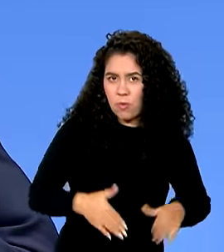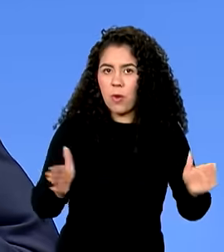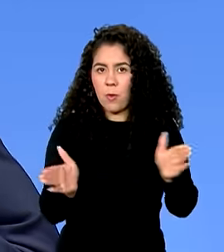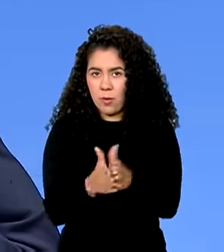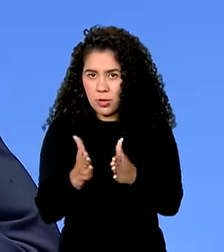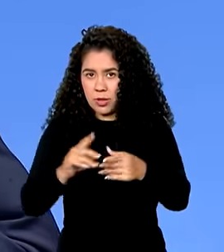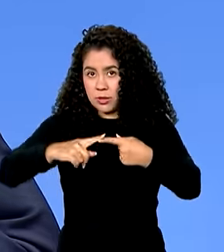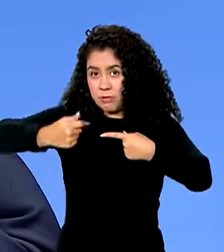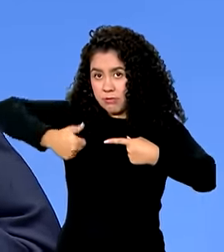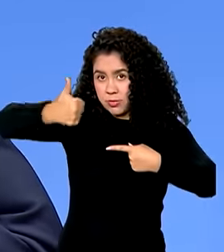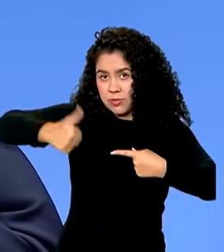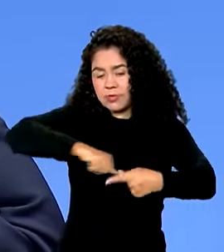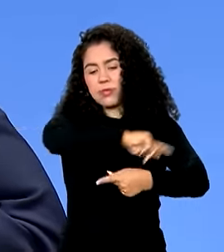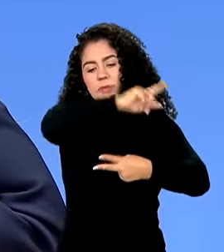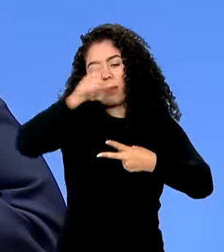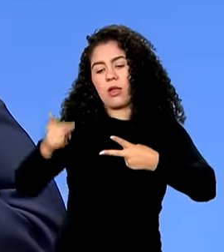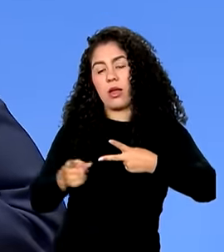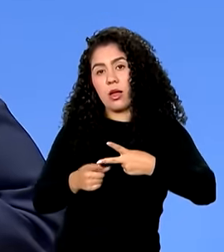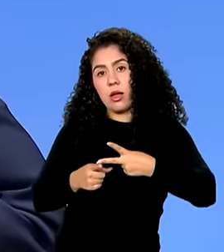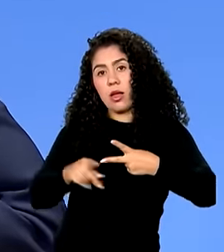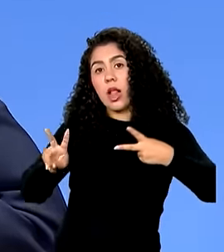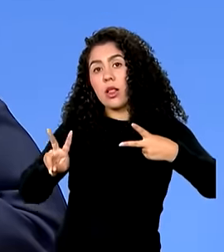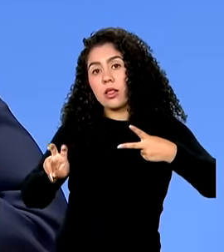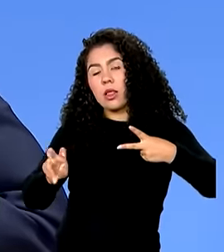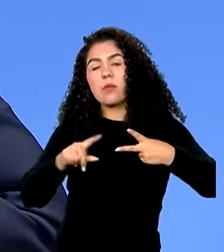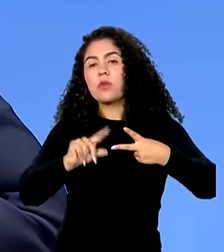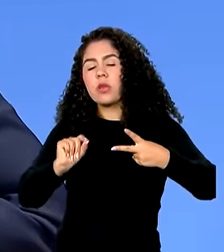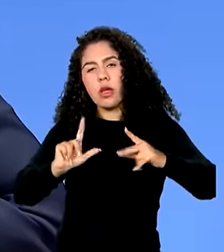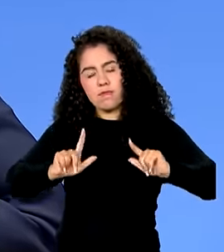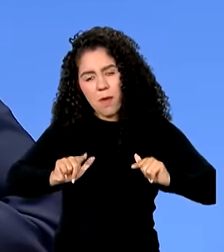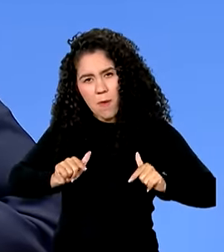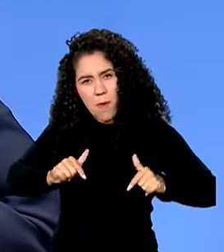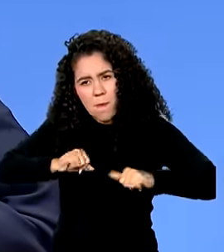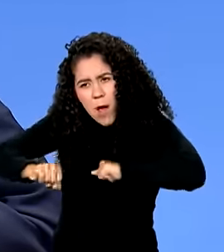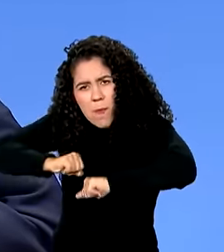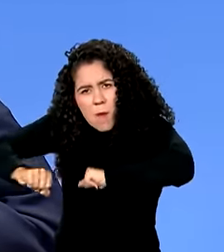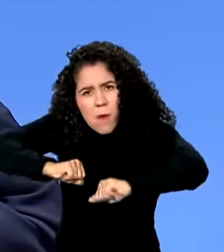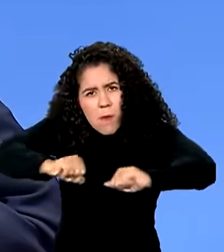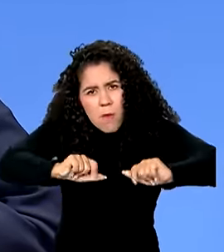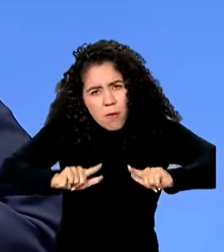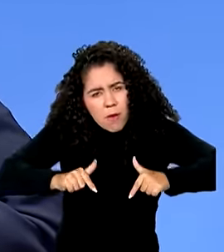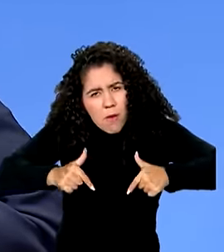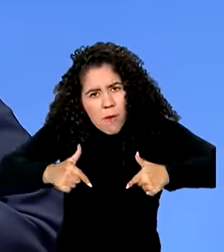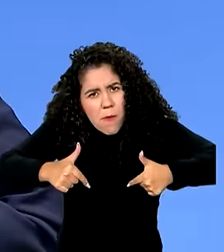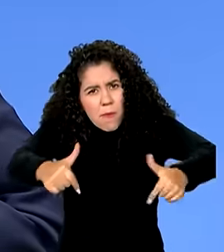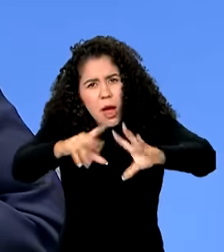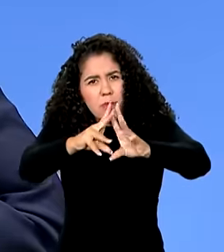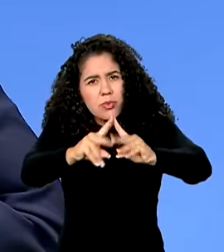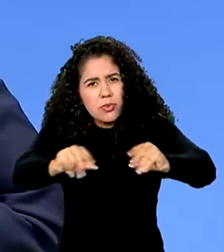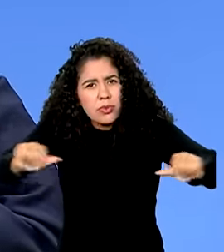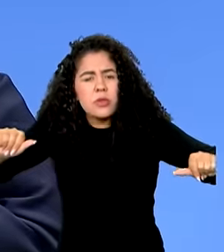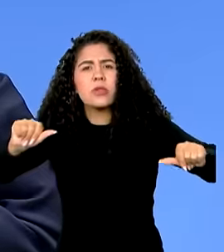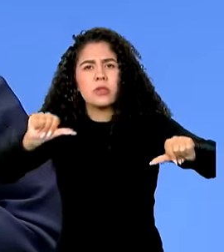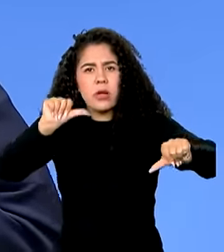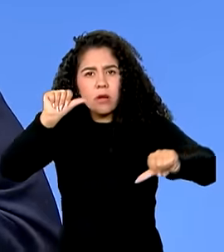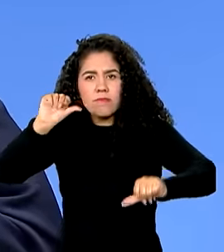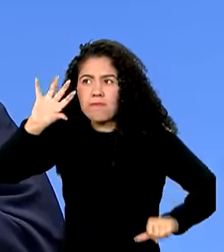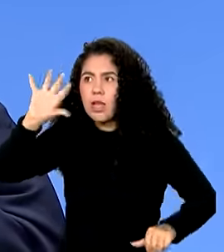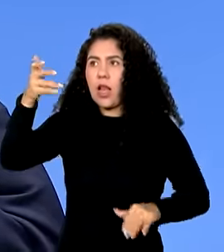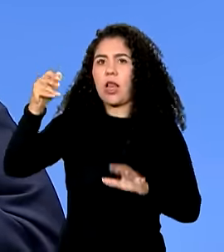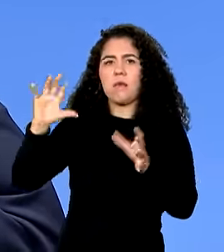deles. A questão da mobilização para o combate à mudança do clima e também para as transições energéticas.